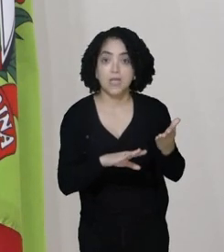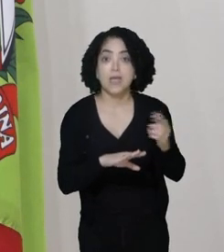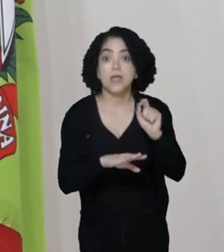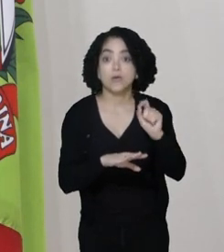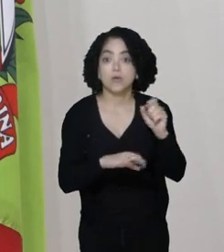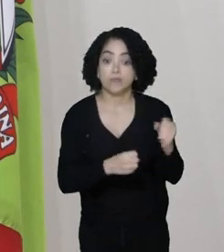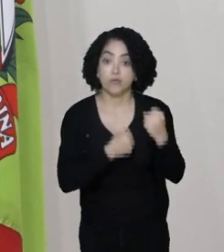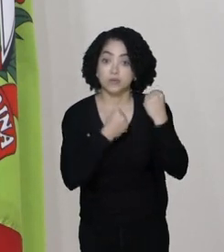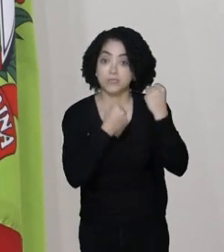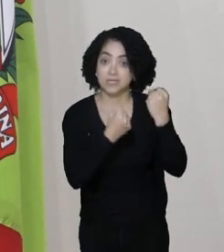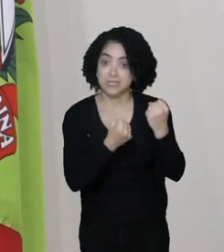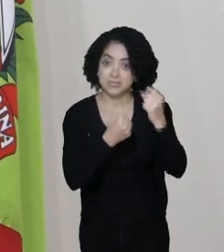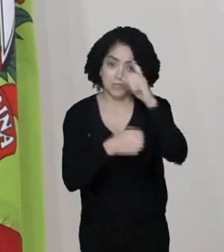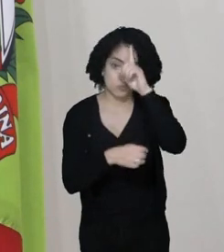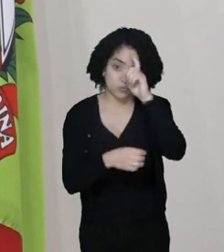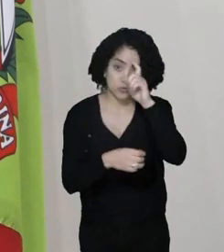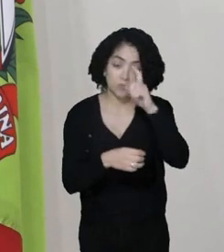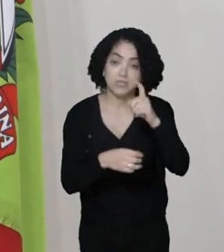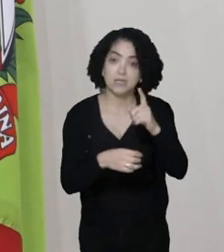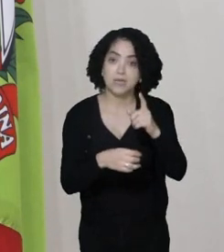fortalecer os hospitais locais.